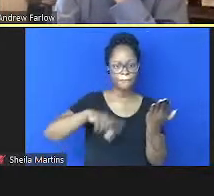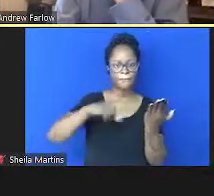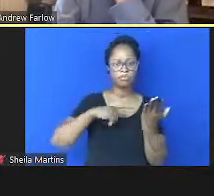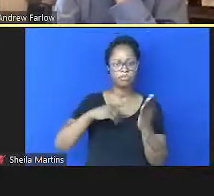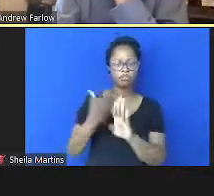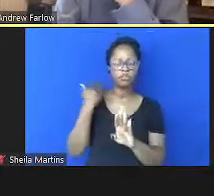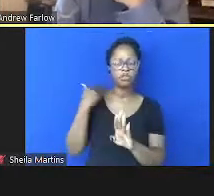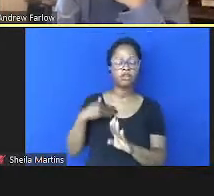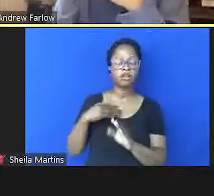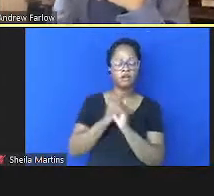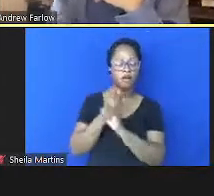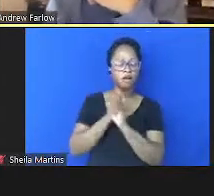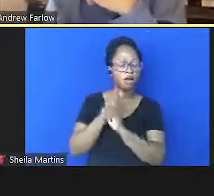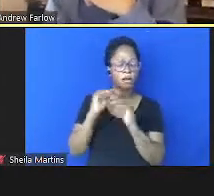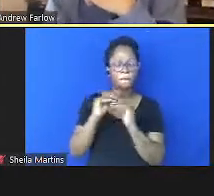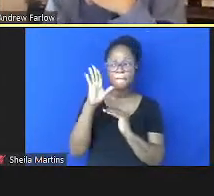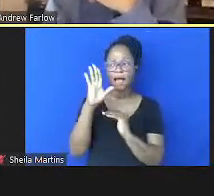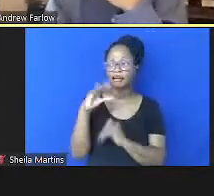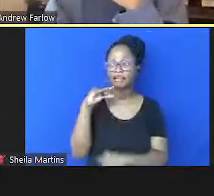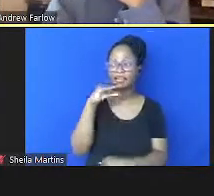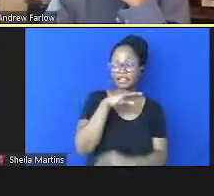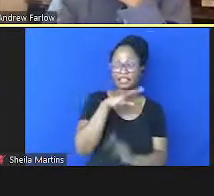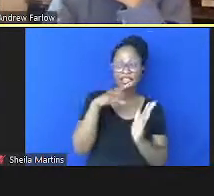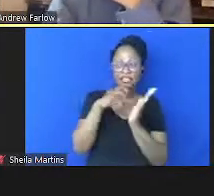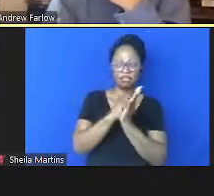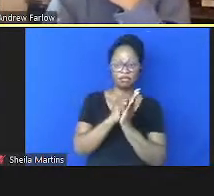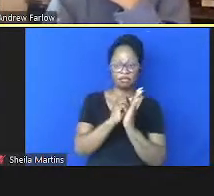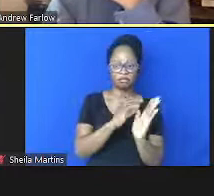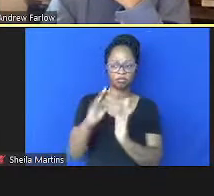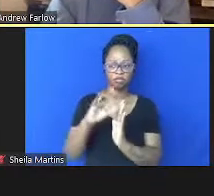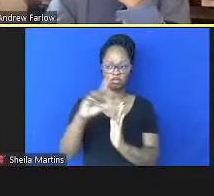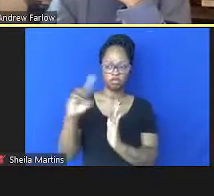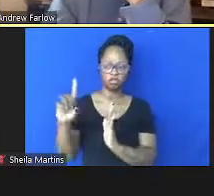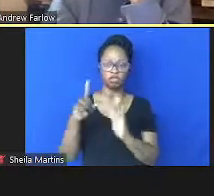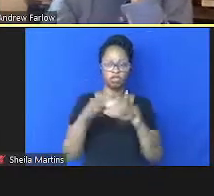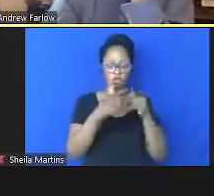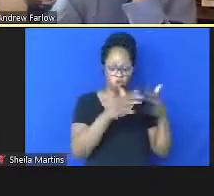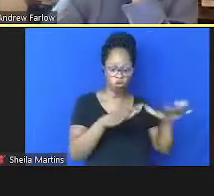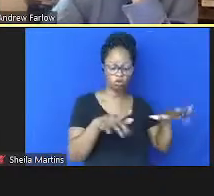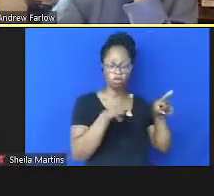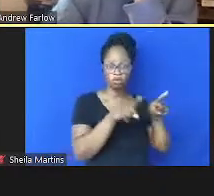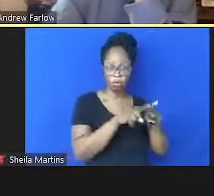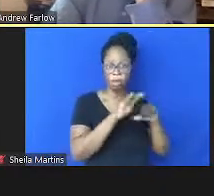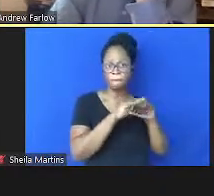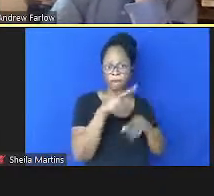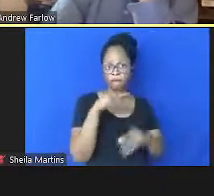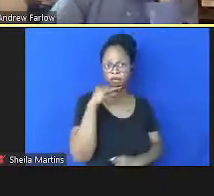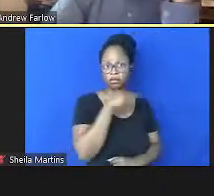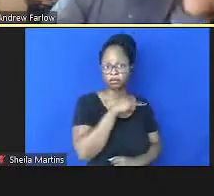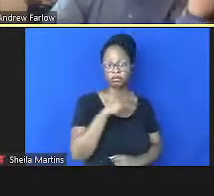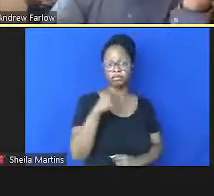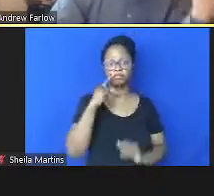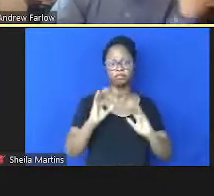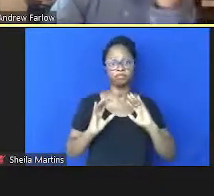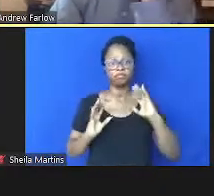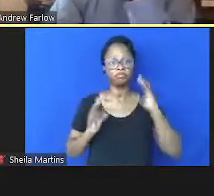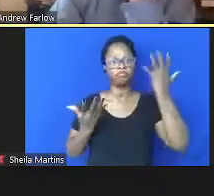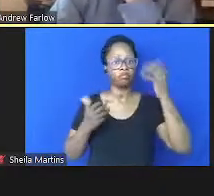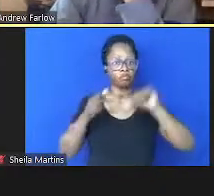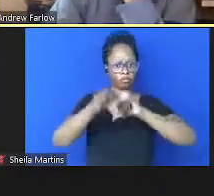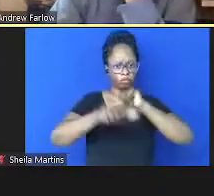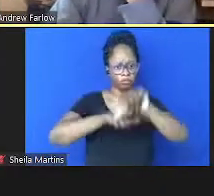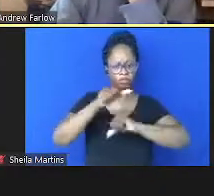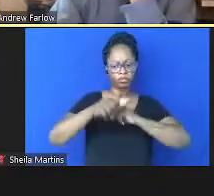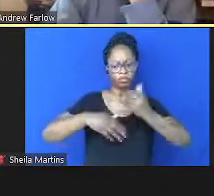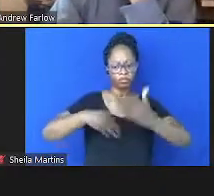quentes registrados do lado direito e o oceano também mais quente aqui a mudança climática e os caminhos da